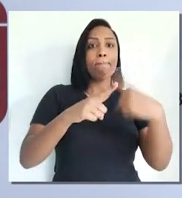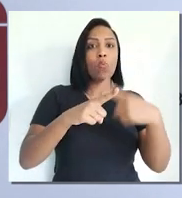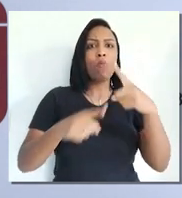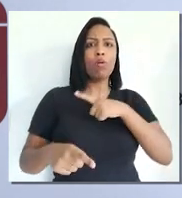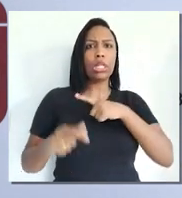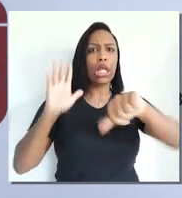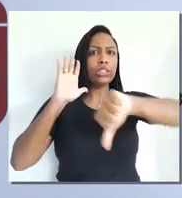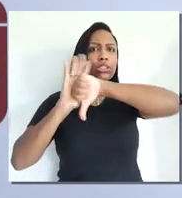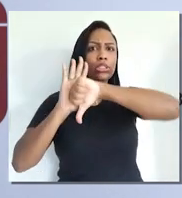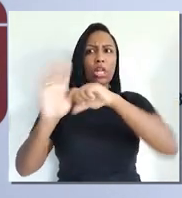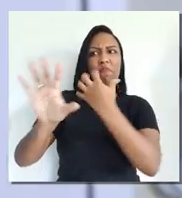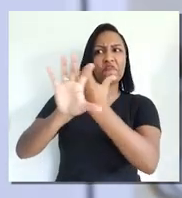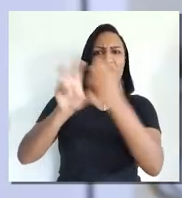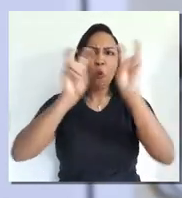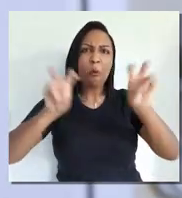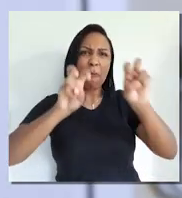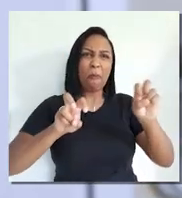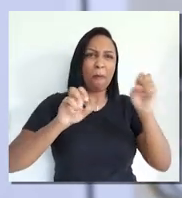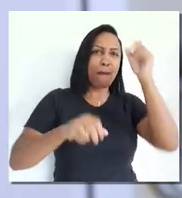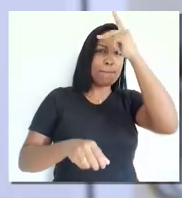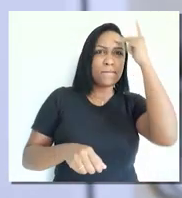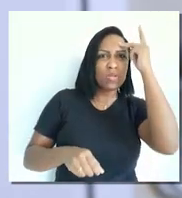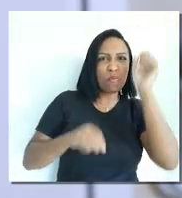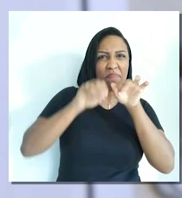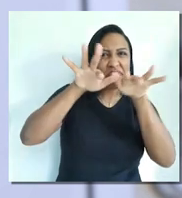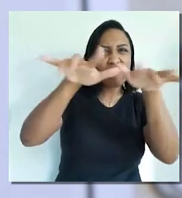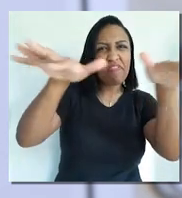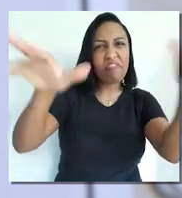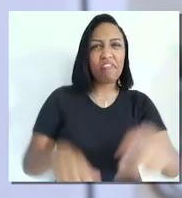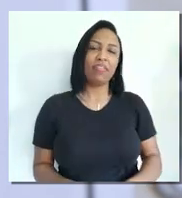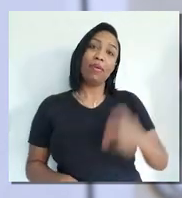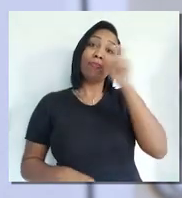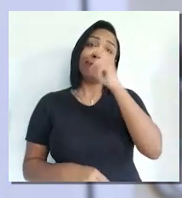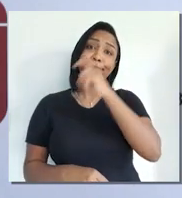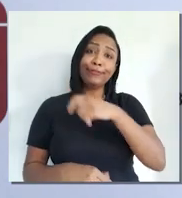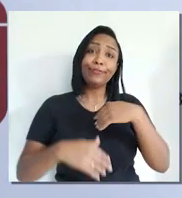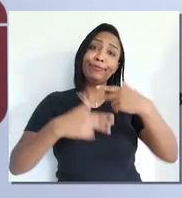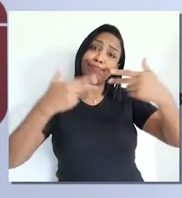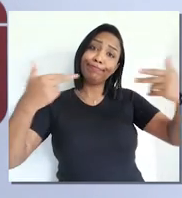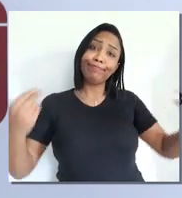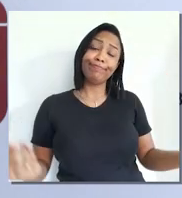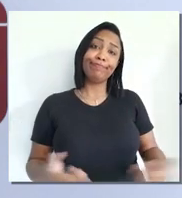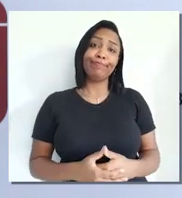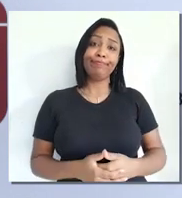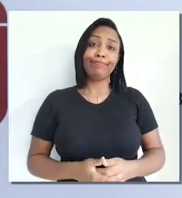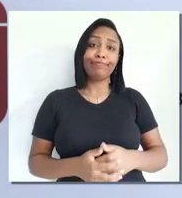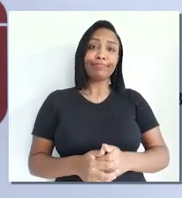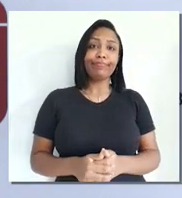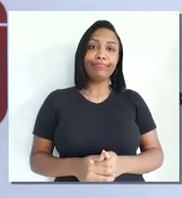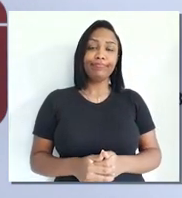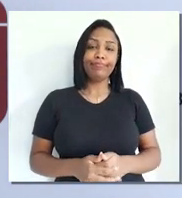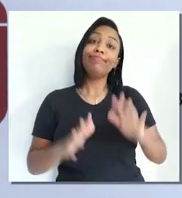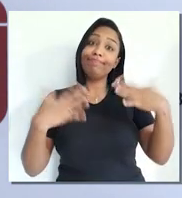sendo tão importante como o crime patrimonial, o crime que a gente está acostumado. A imagem fica muito mais